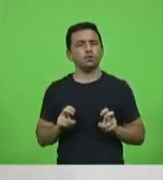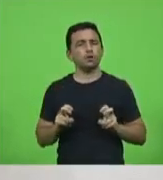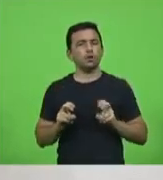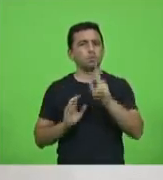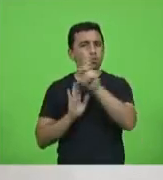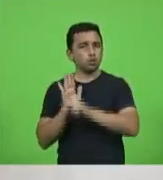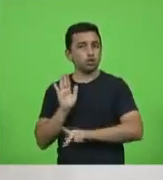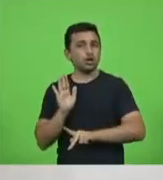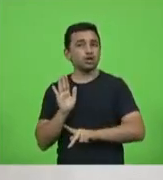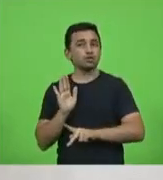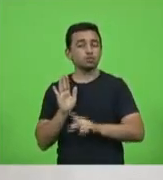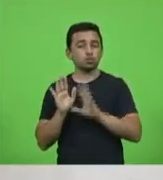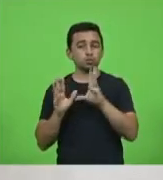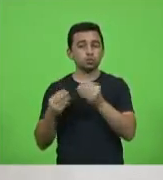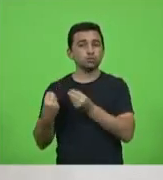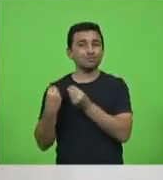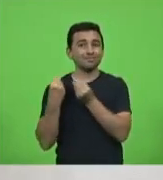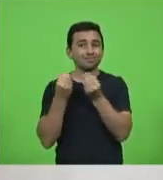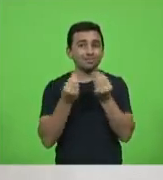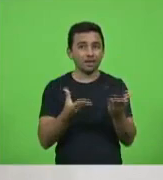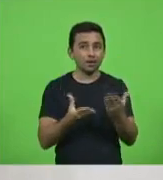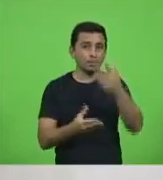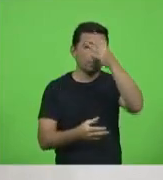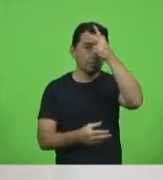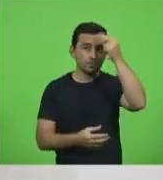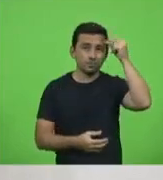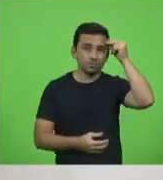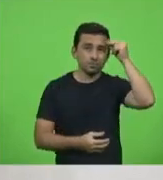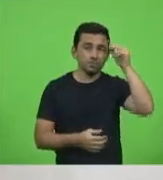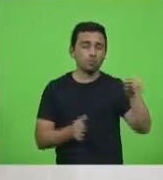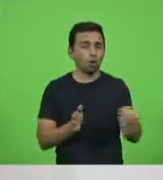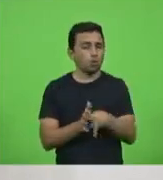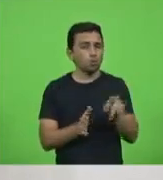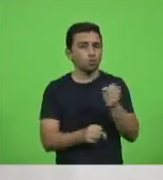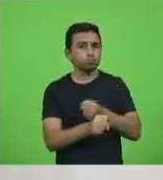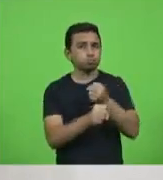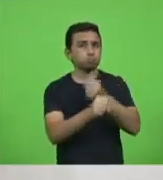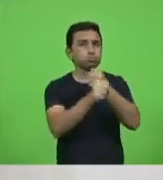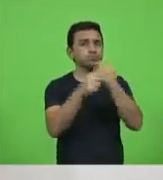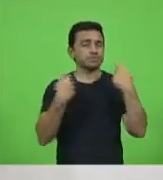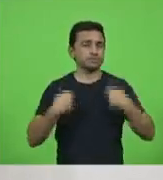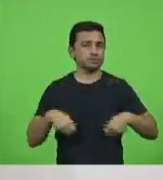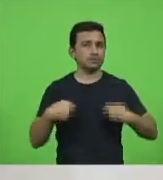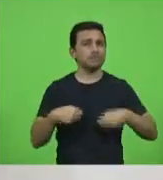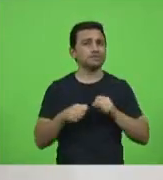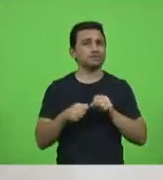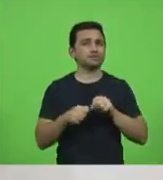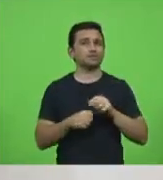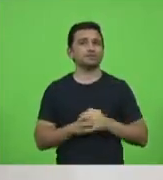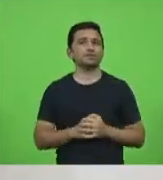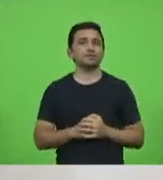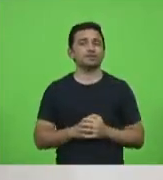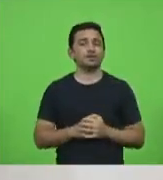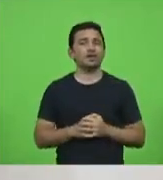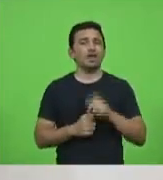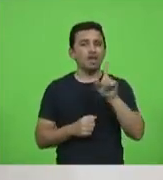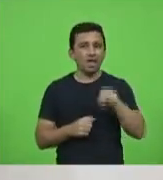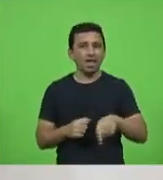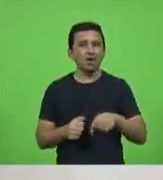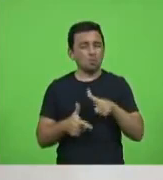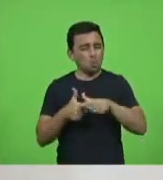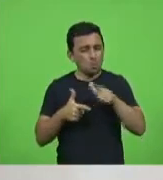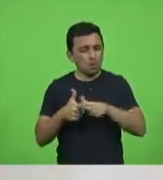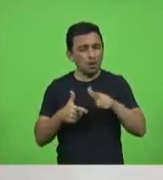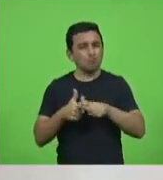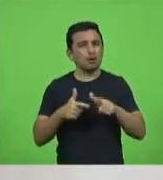executivos sendo doados pelos prefeitos, das obras que precisam ser realizadas. Porque esse é o principal gargalo na